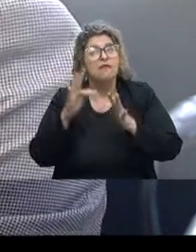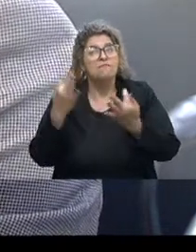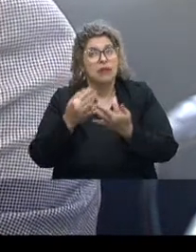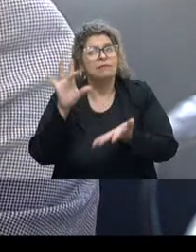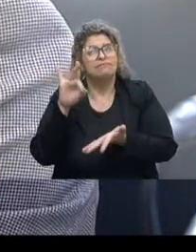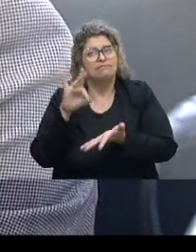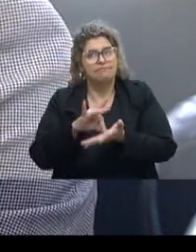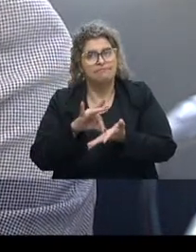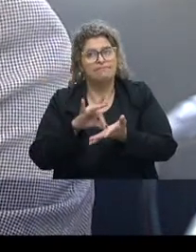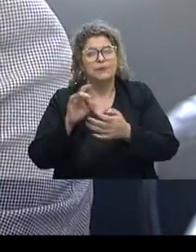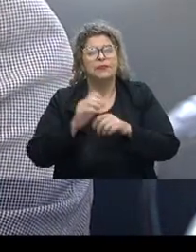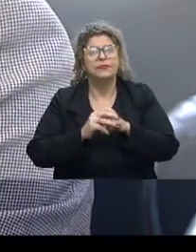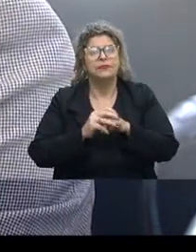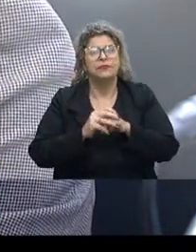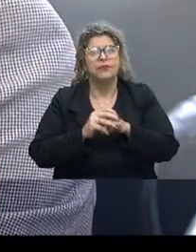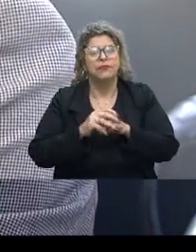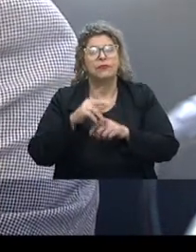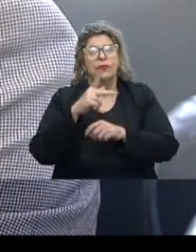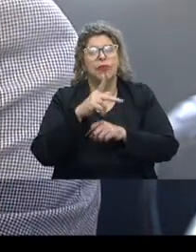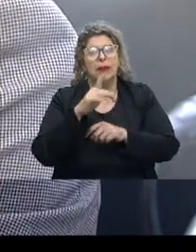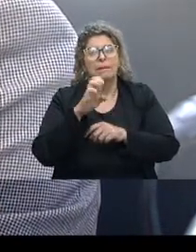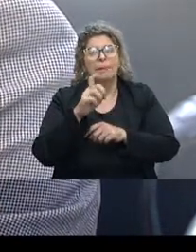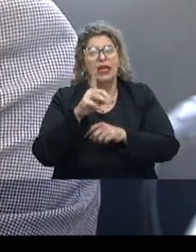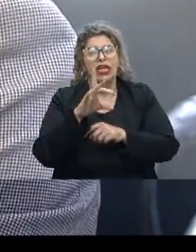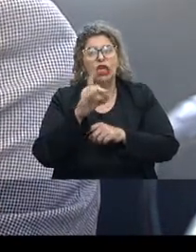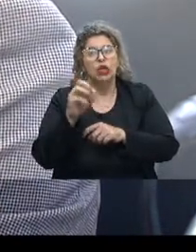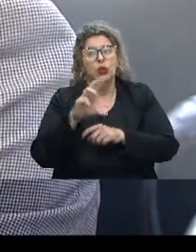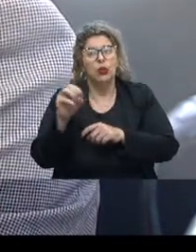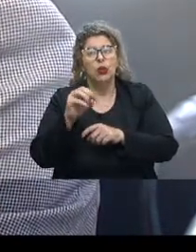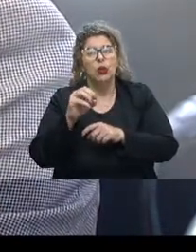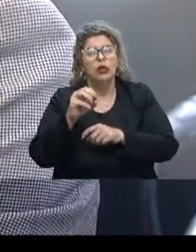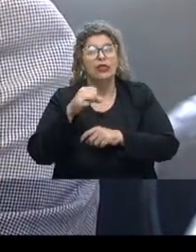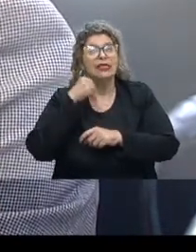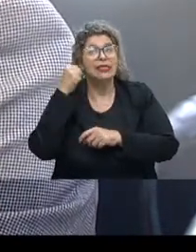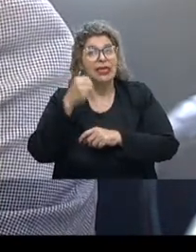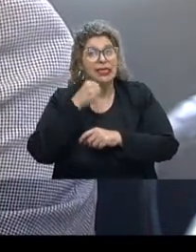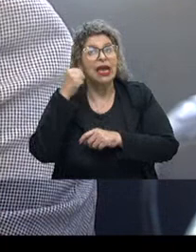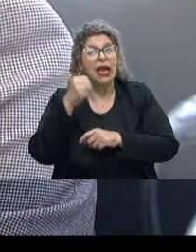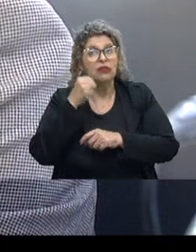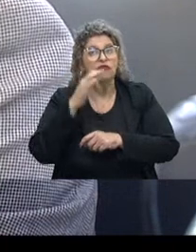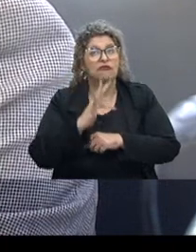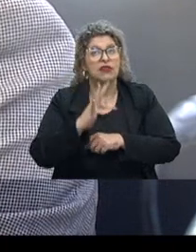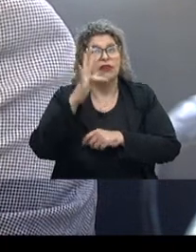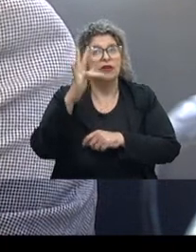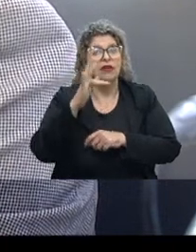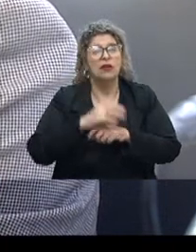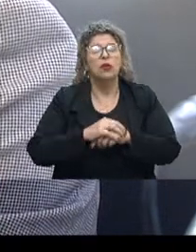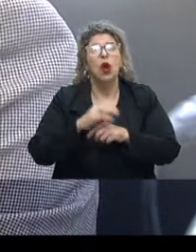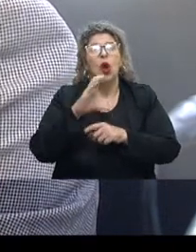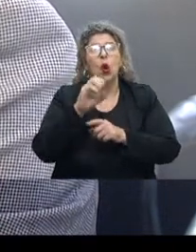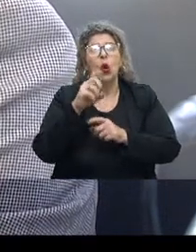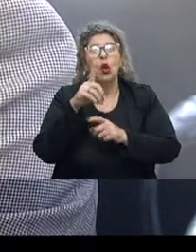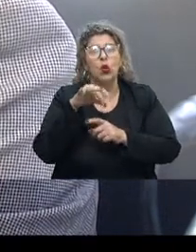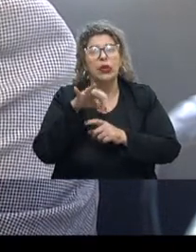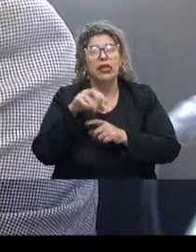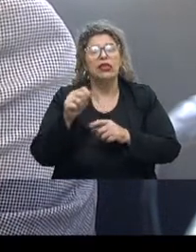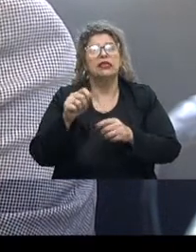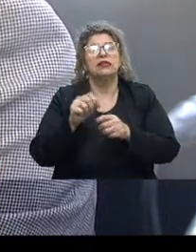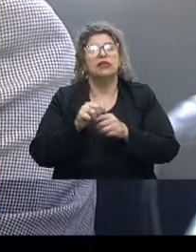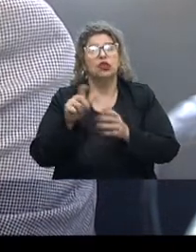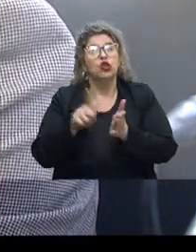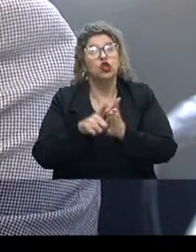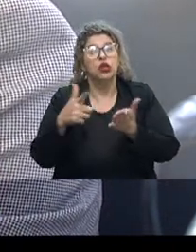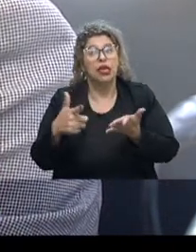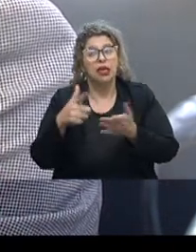Depois, o Pedro Neri, é consultor legislativo do Senado Federal, doutor em economia, colunista do Estadão, que tem um profundo